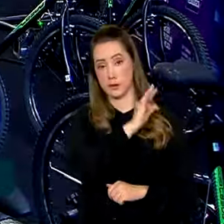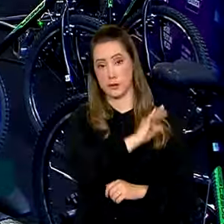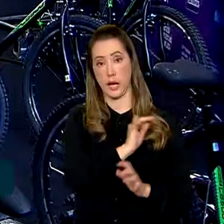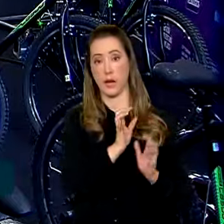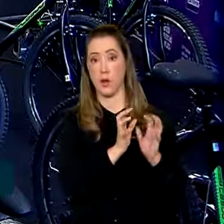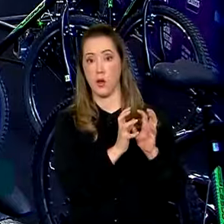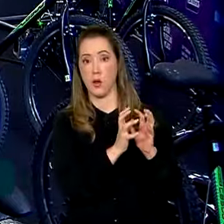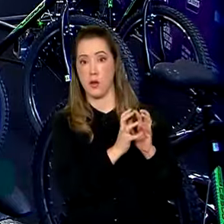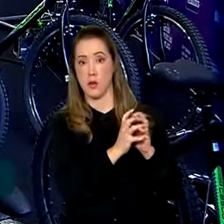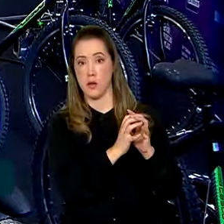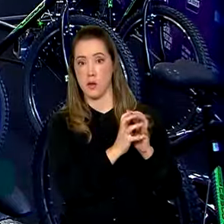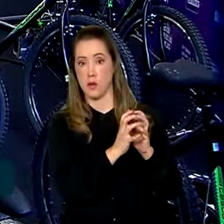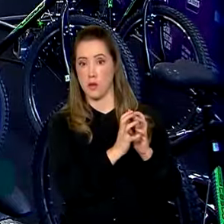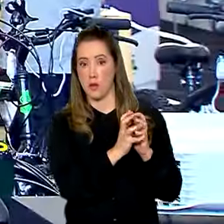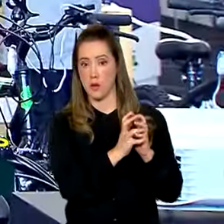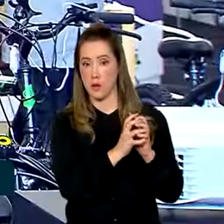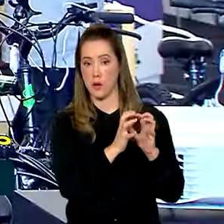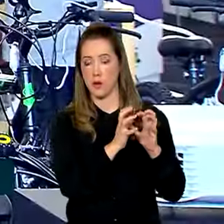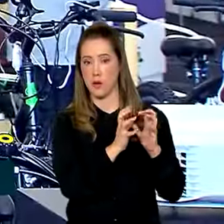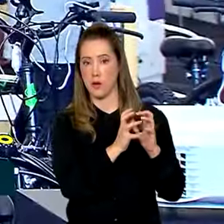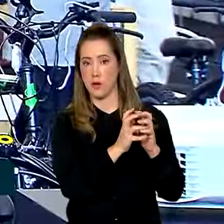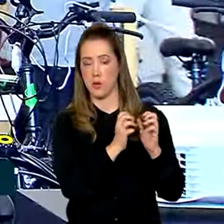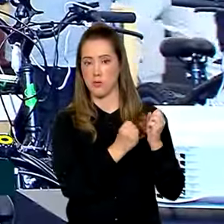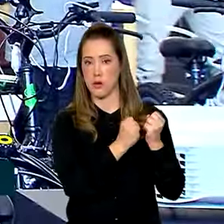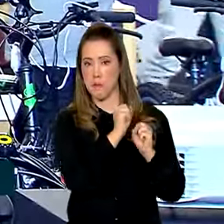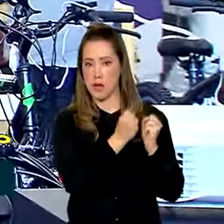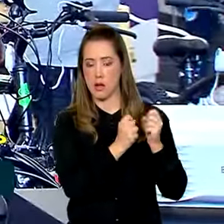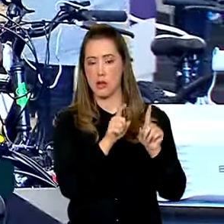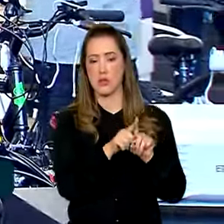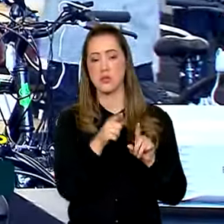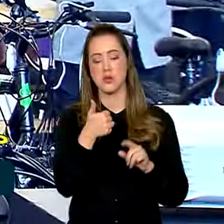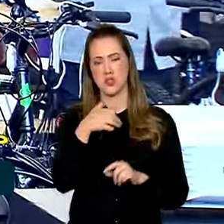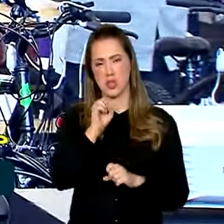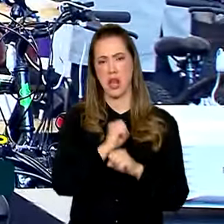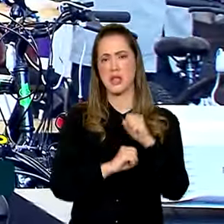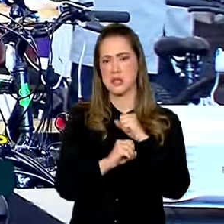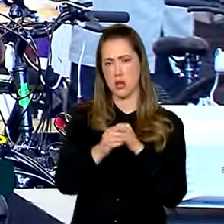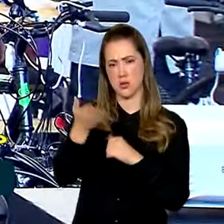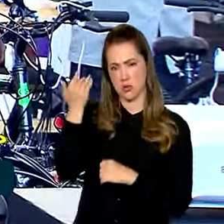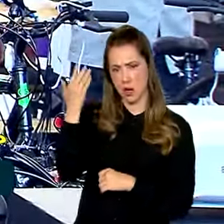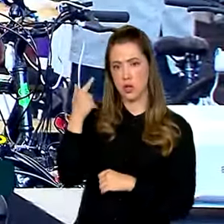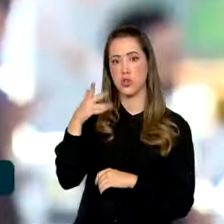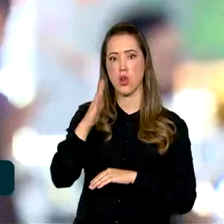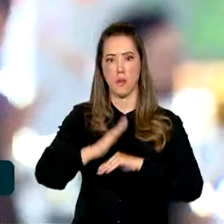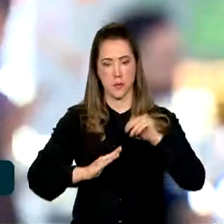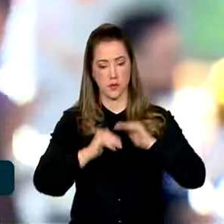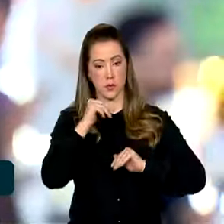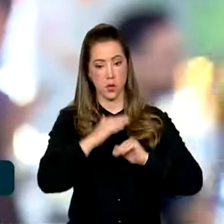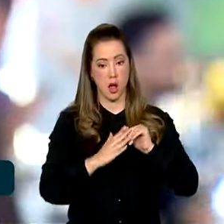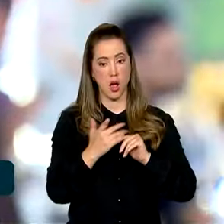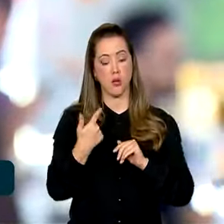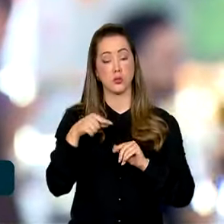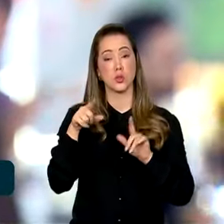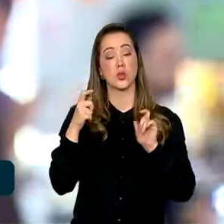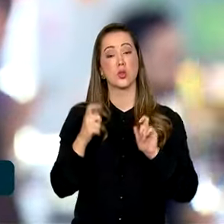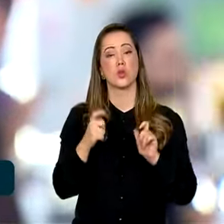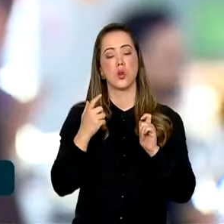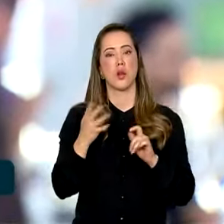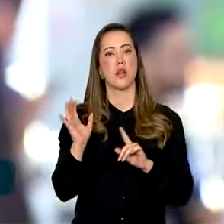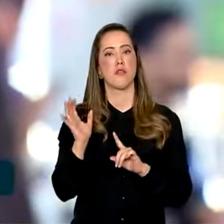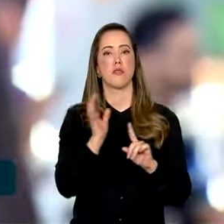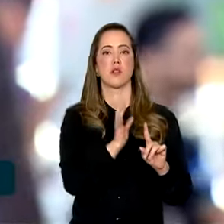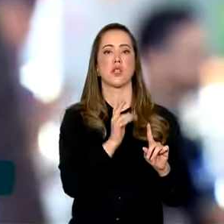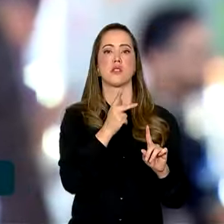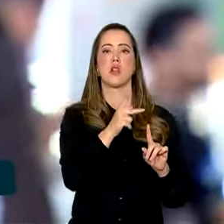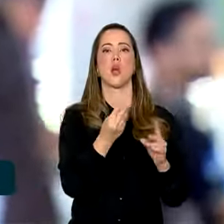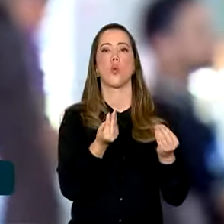profissionalizou há 10 anos no Instituto de Cururipe, no interior de Alagoas e fala do impacto dessa